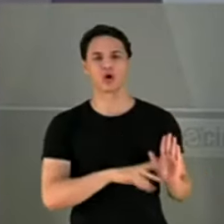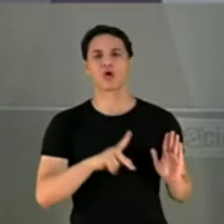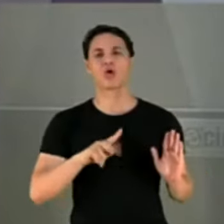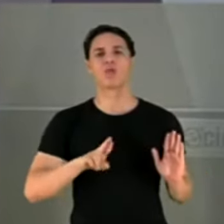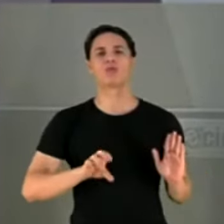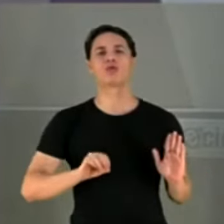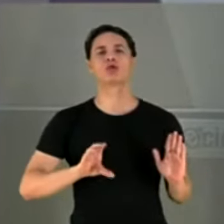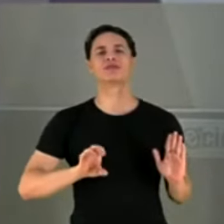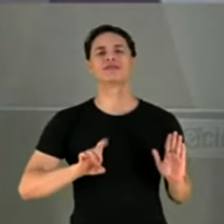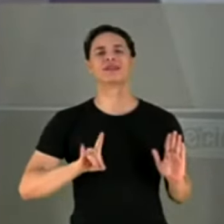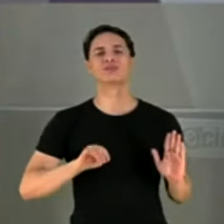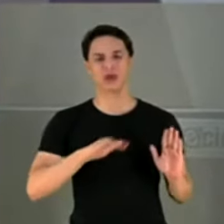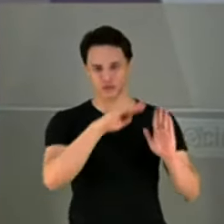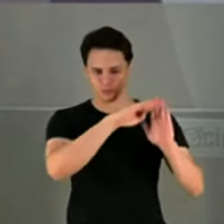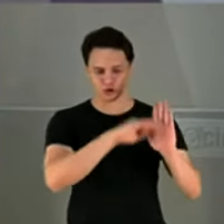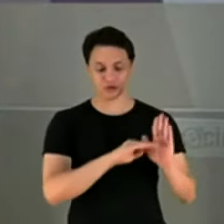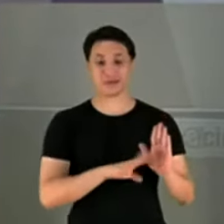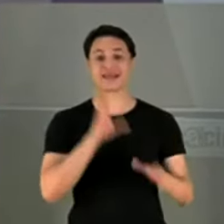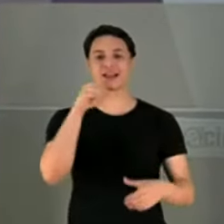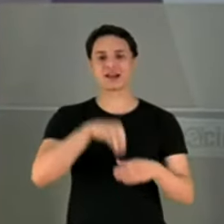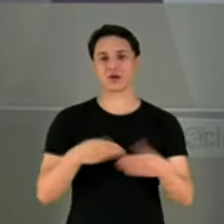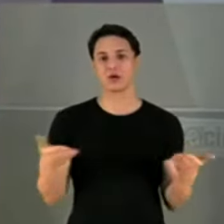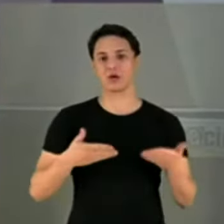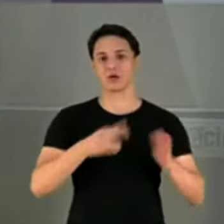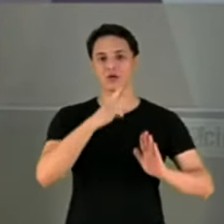apresentação e apreciação do relatório final.